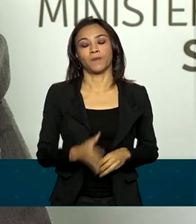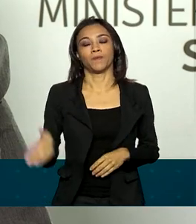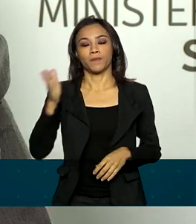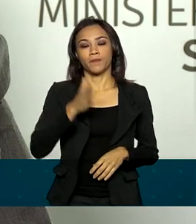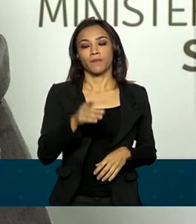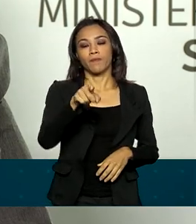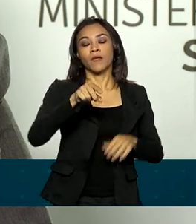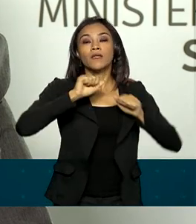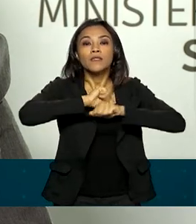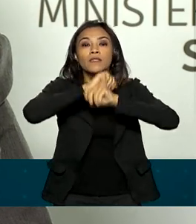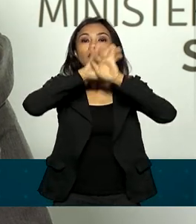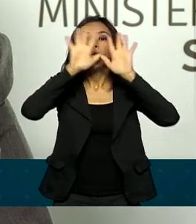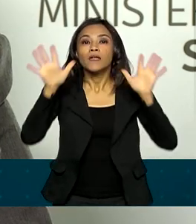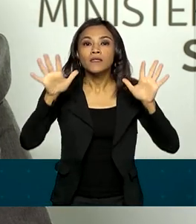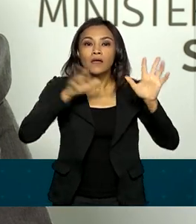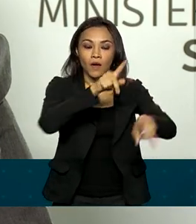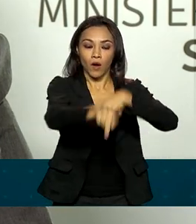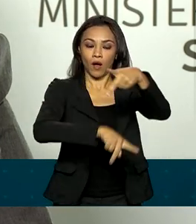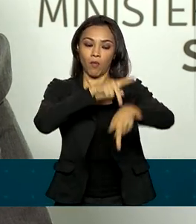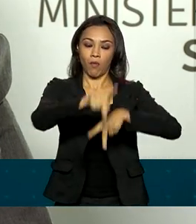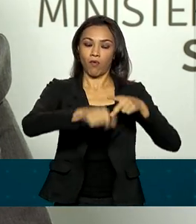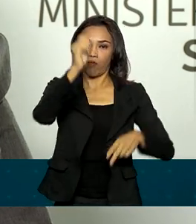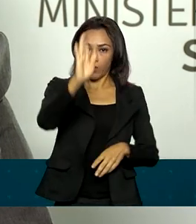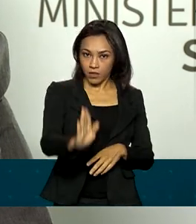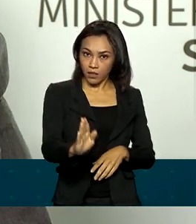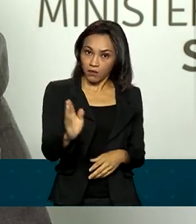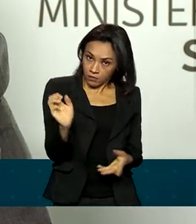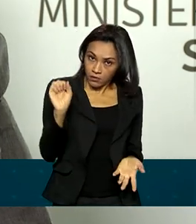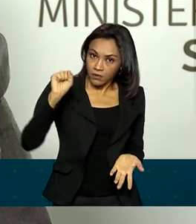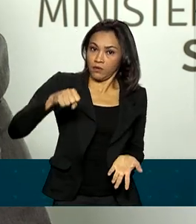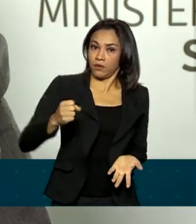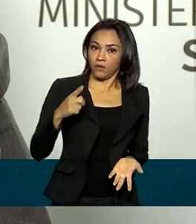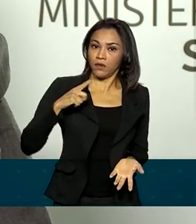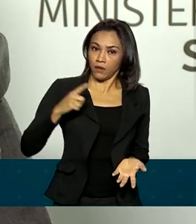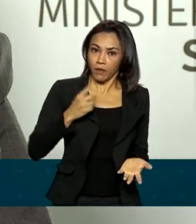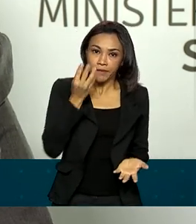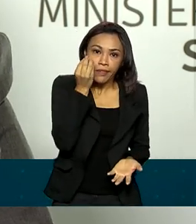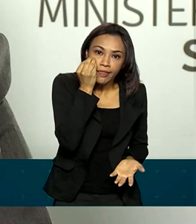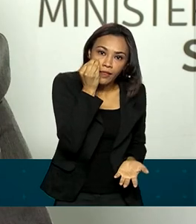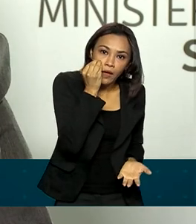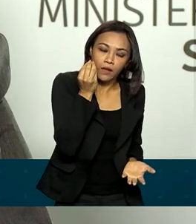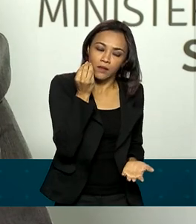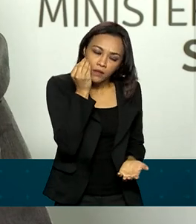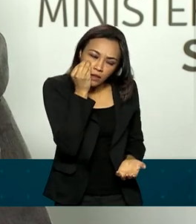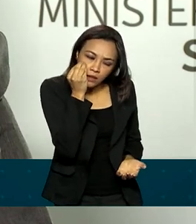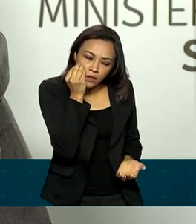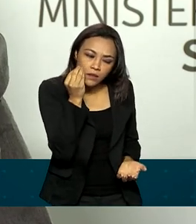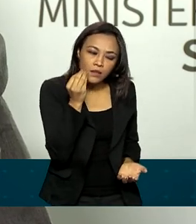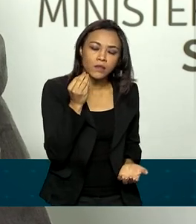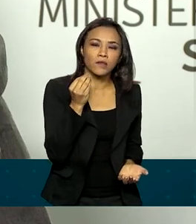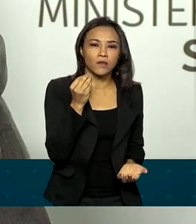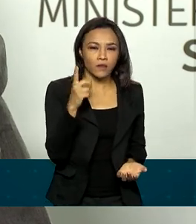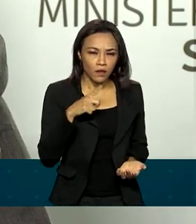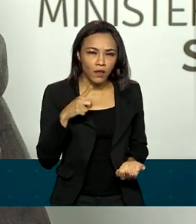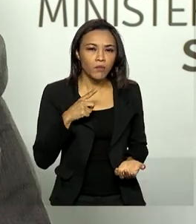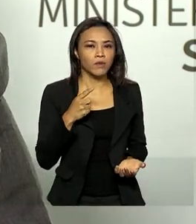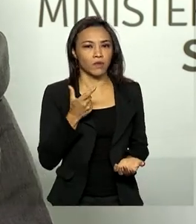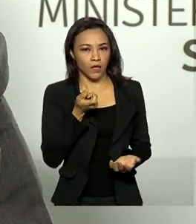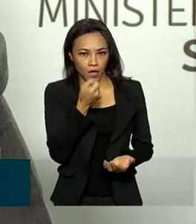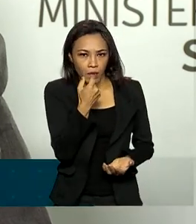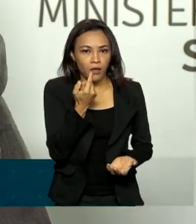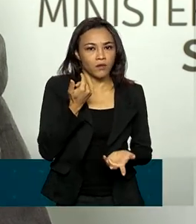à população brasileira de que sim, temos testes, de que sim, temos tratamento